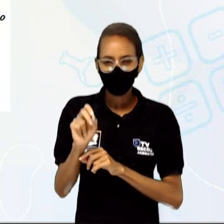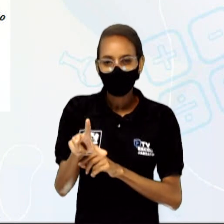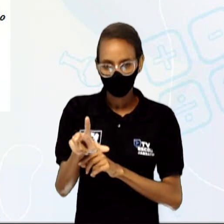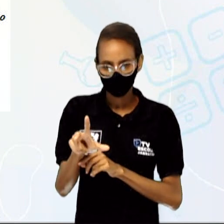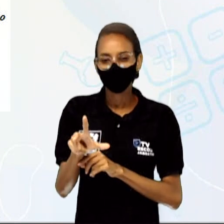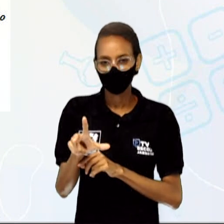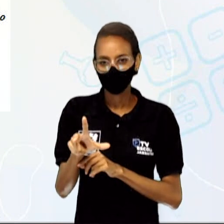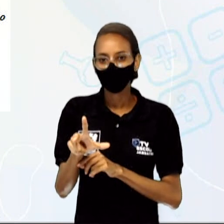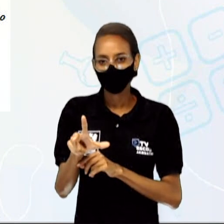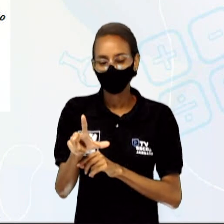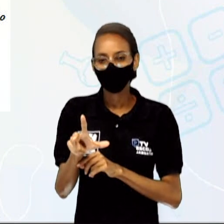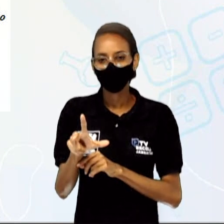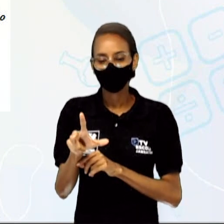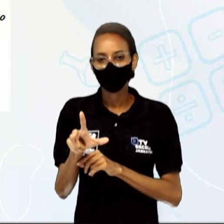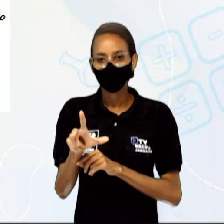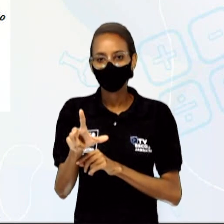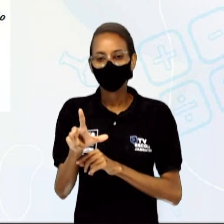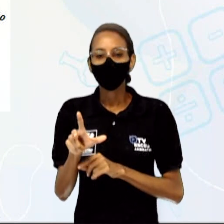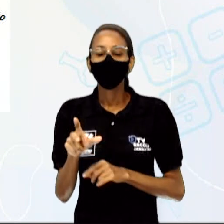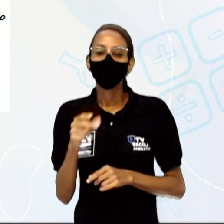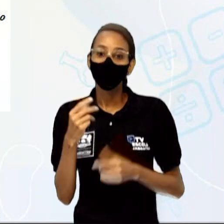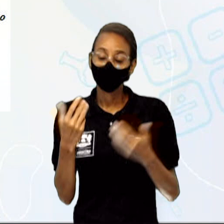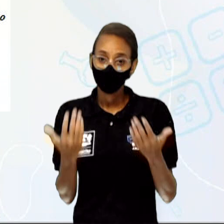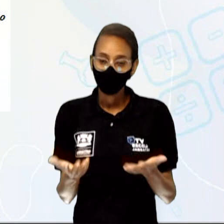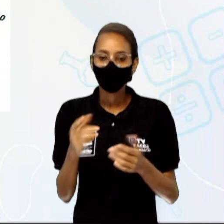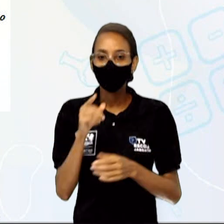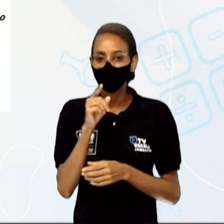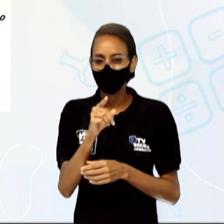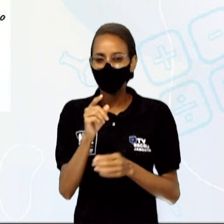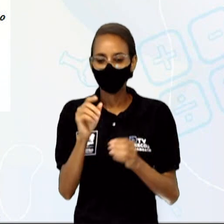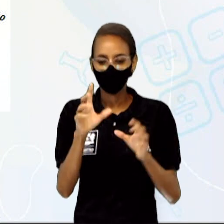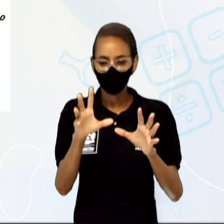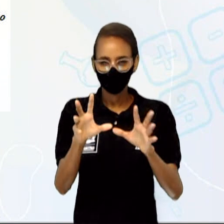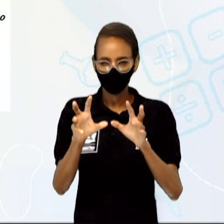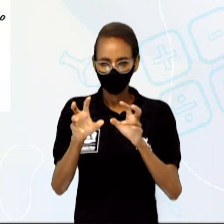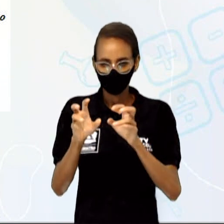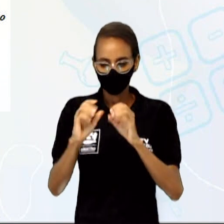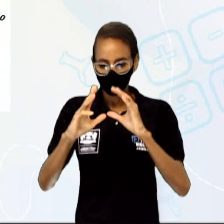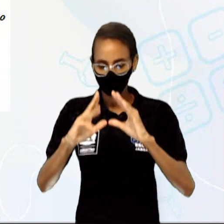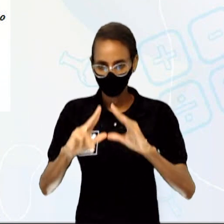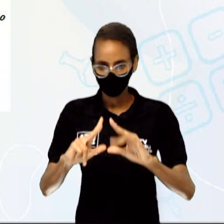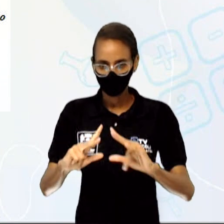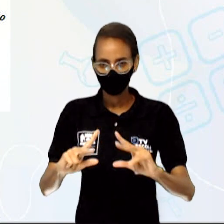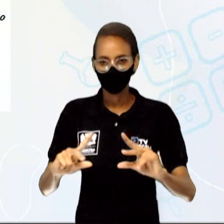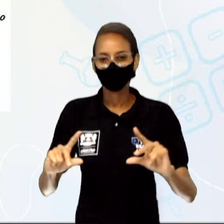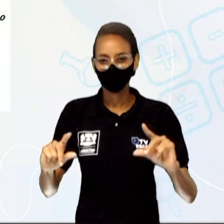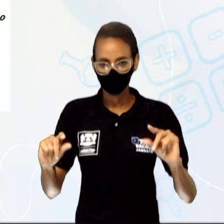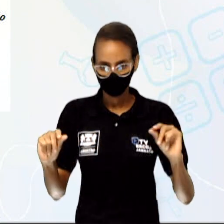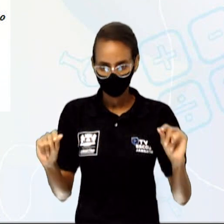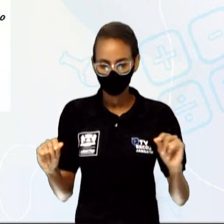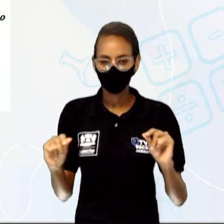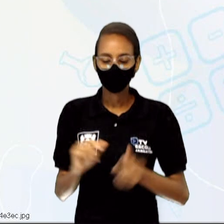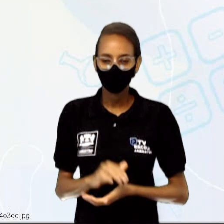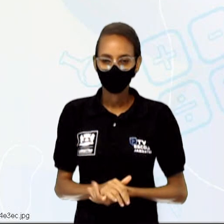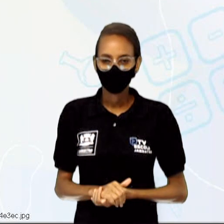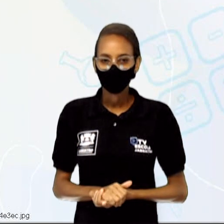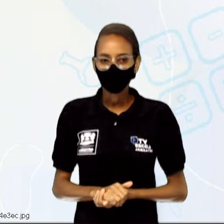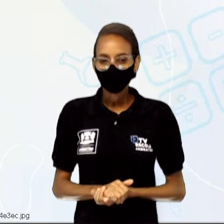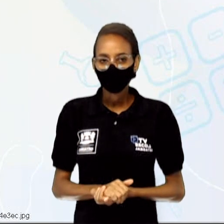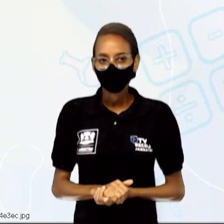relacionadas à água oxigenada. O peroxissomo vai lá oxidar as substâncias e degradá-las.